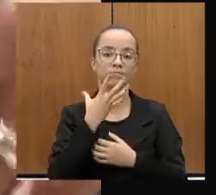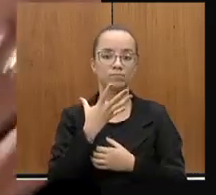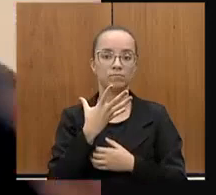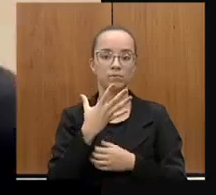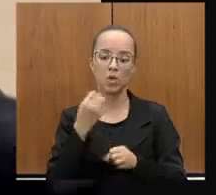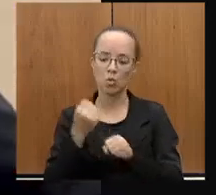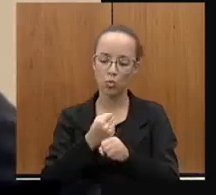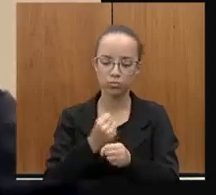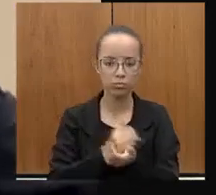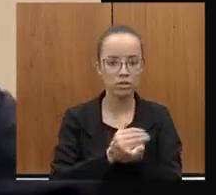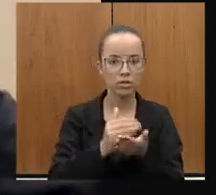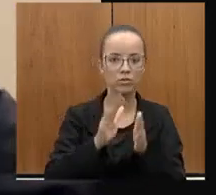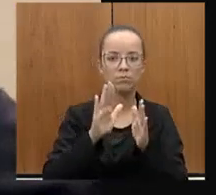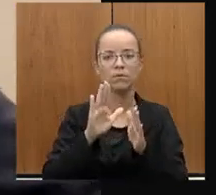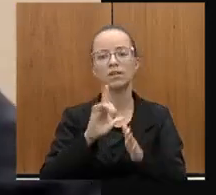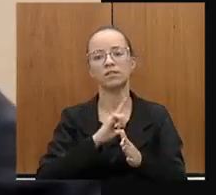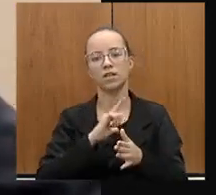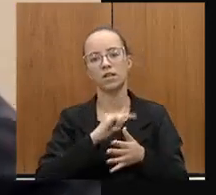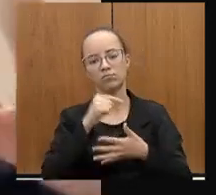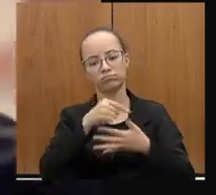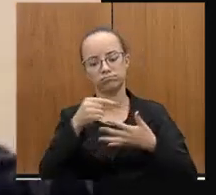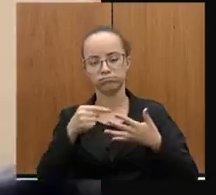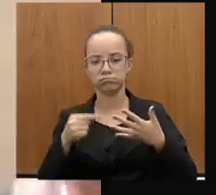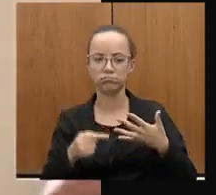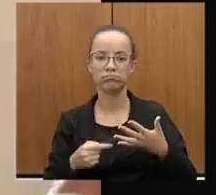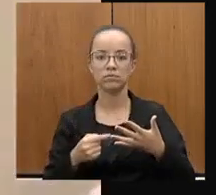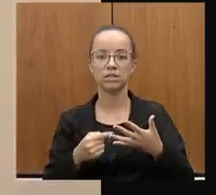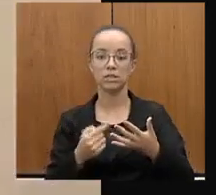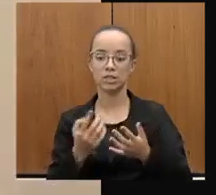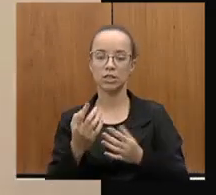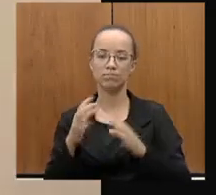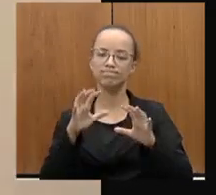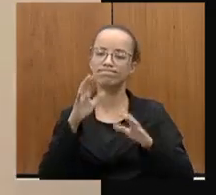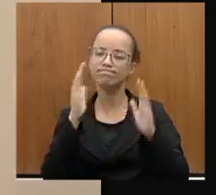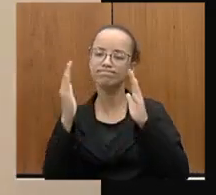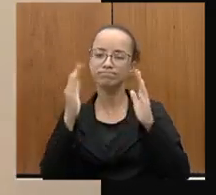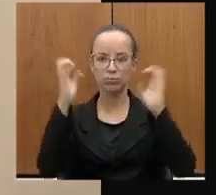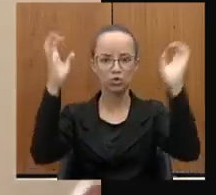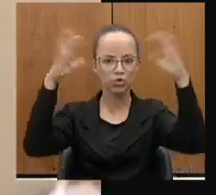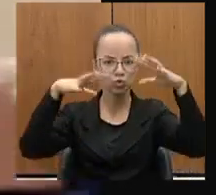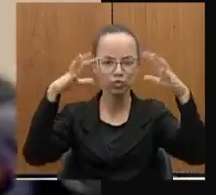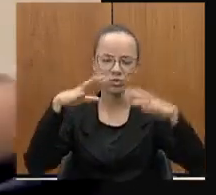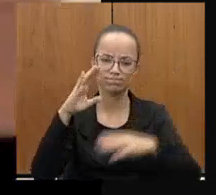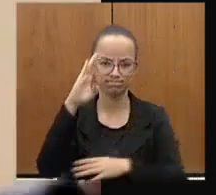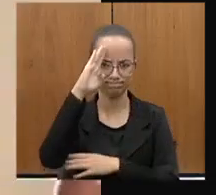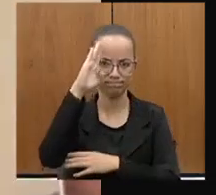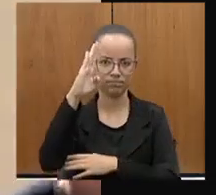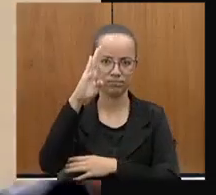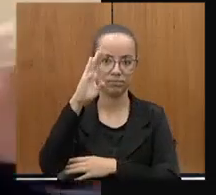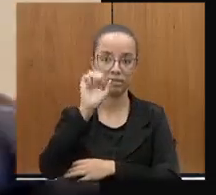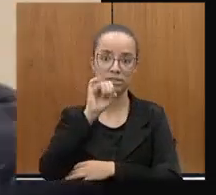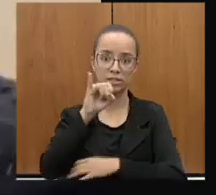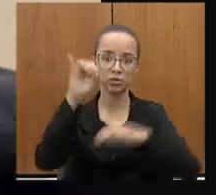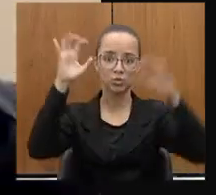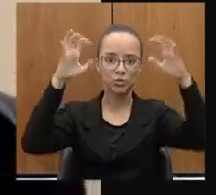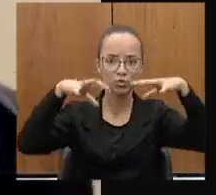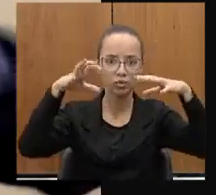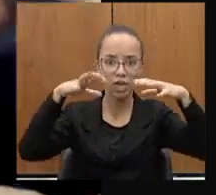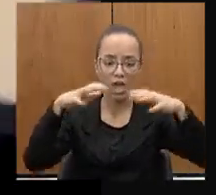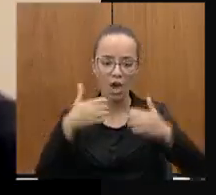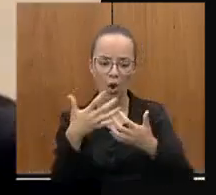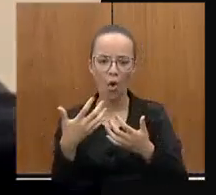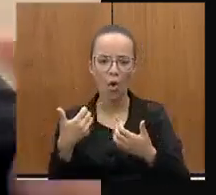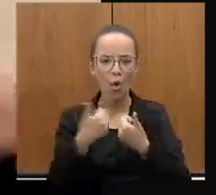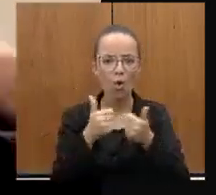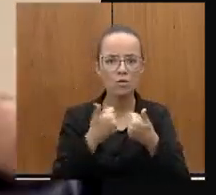transtorno lá na região, especialmente nesse período de chuva. Quando chove, ônibus não entra,